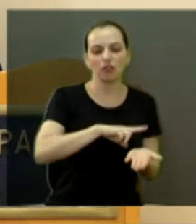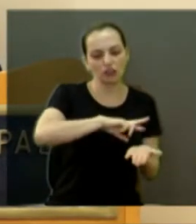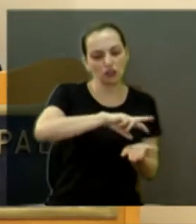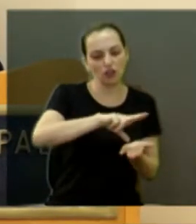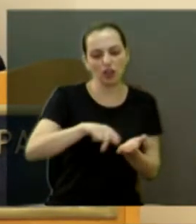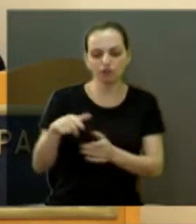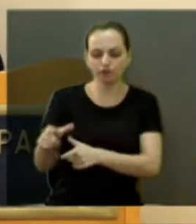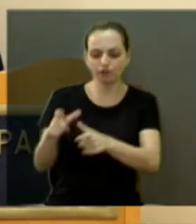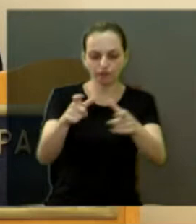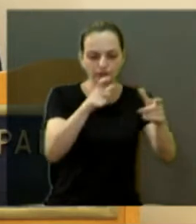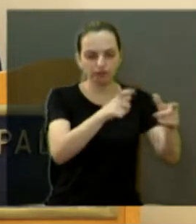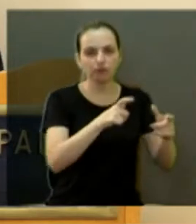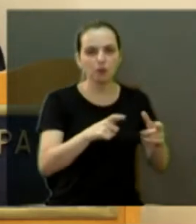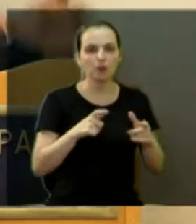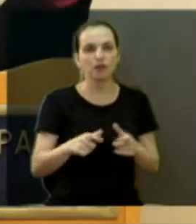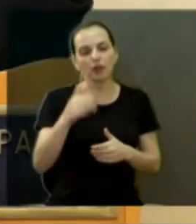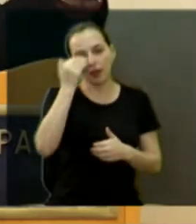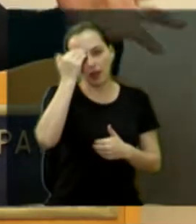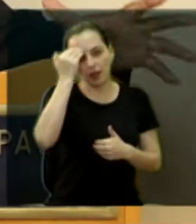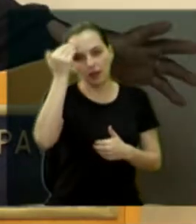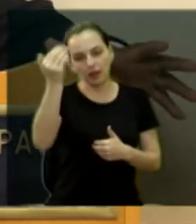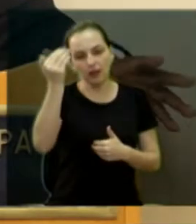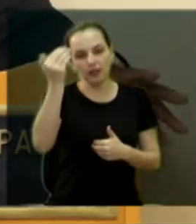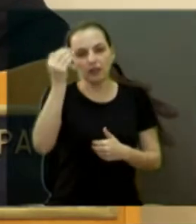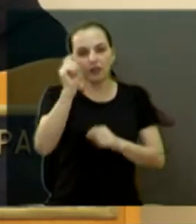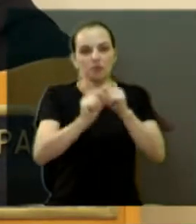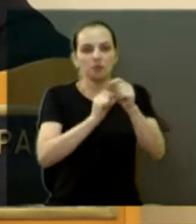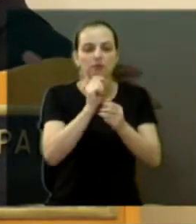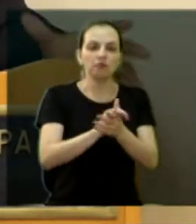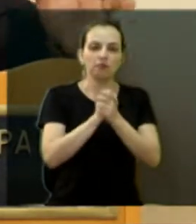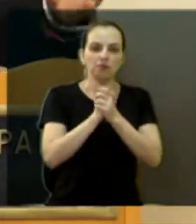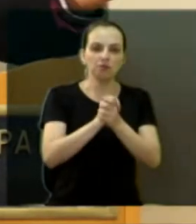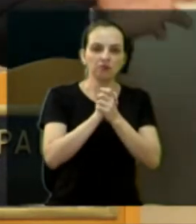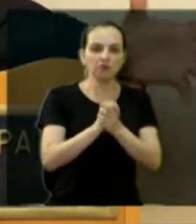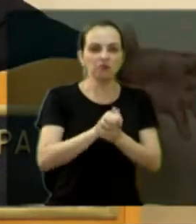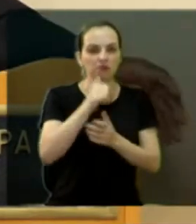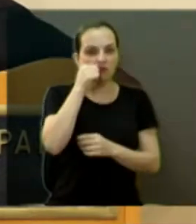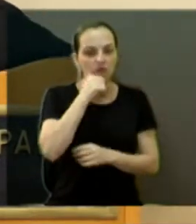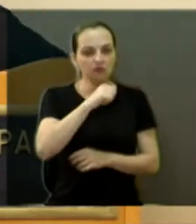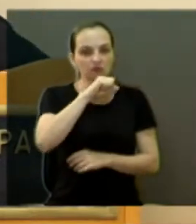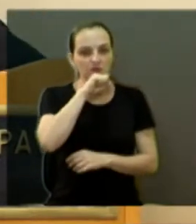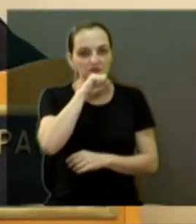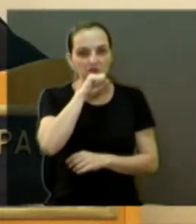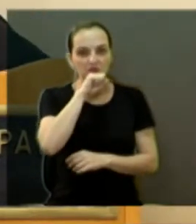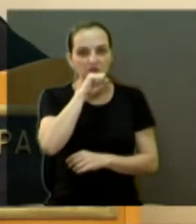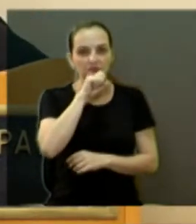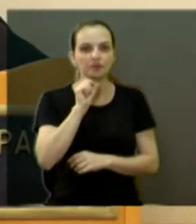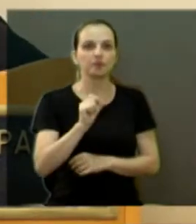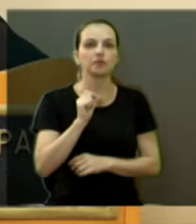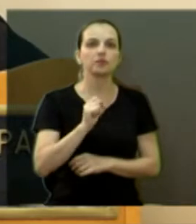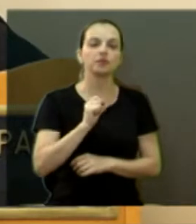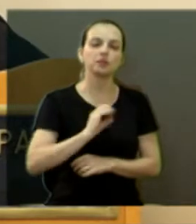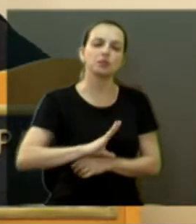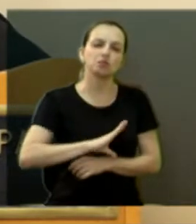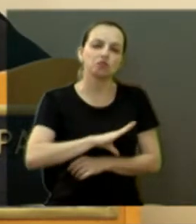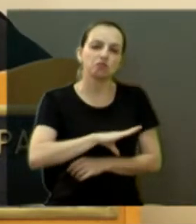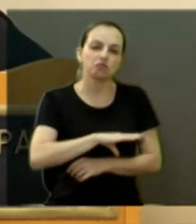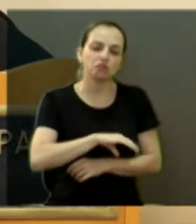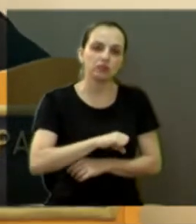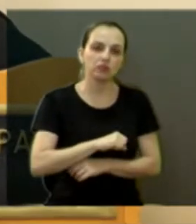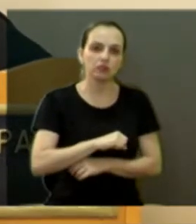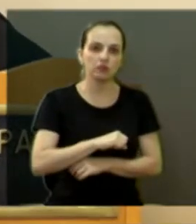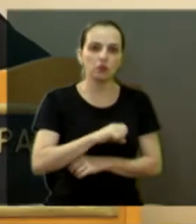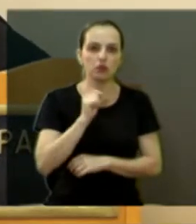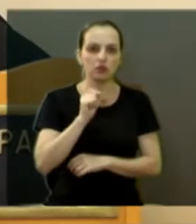agradecer, parabenizar a minha mãezinha que está escutando eu agora, né? Que eu amo de coração, né? É uma moça que